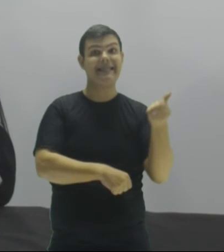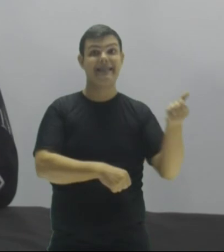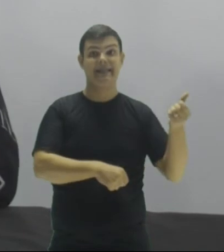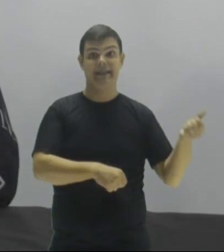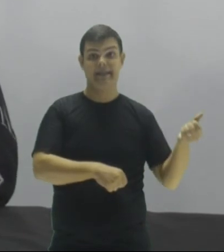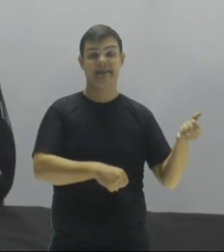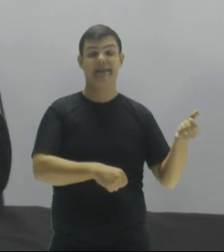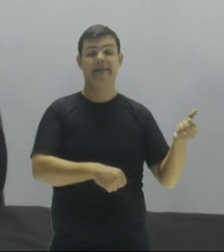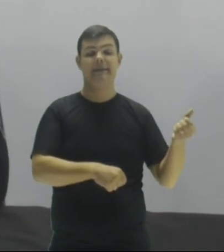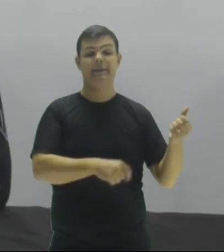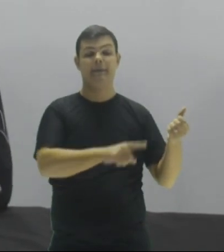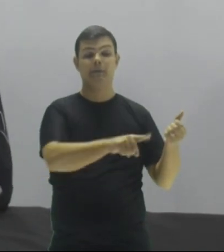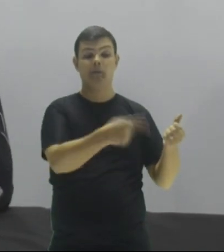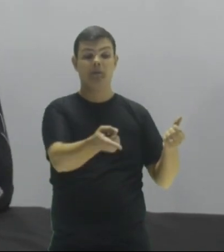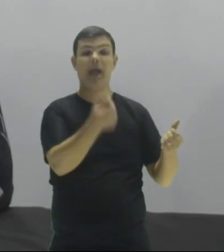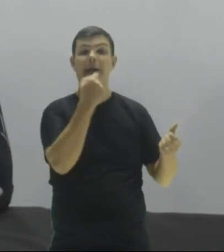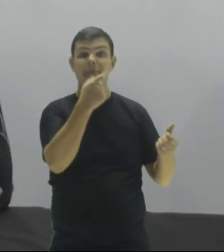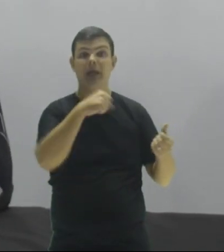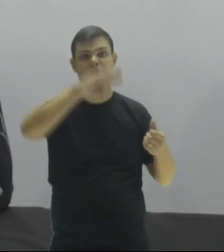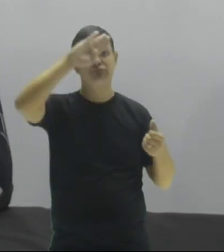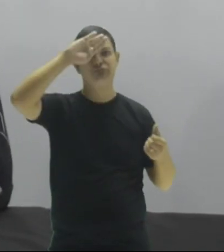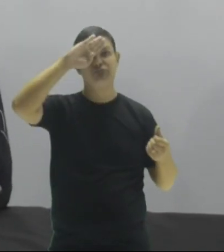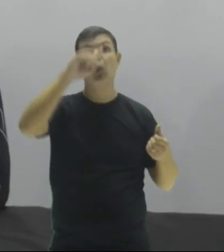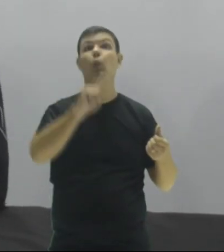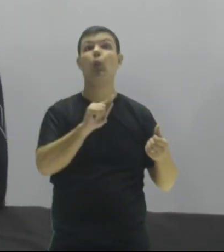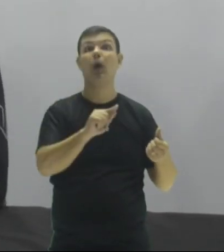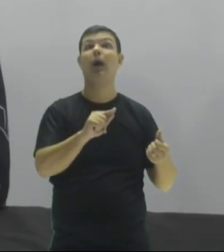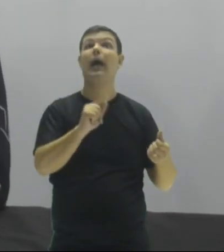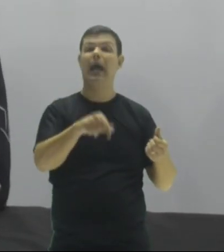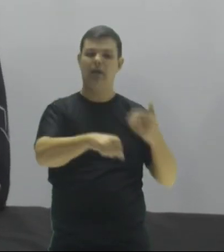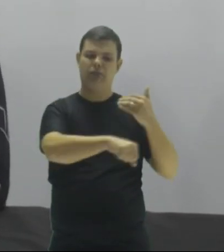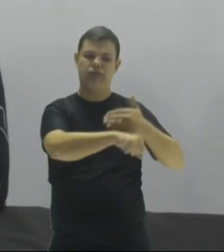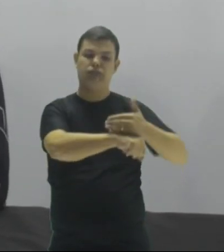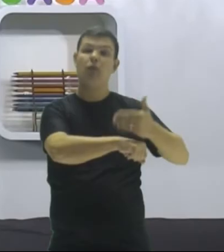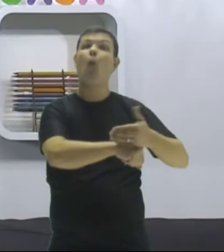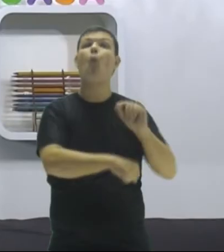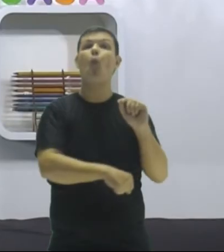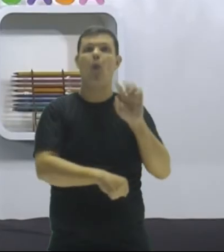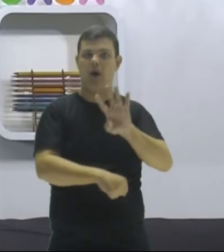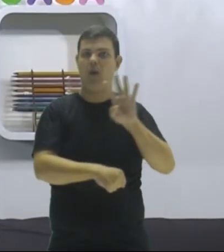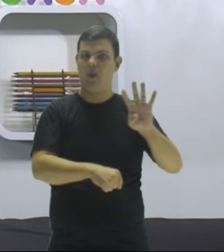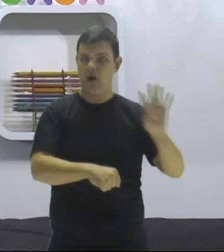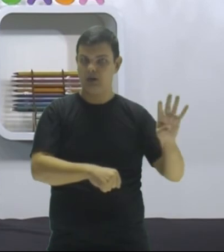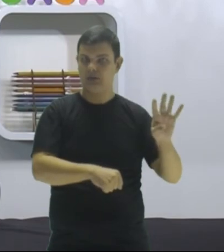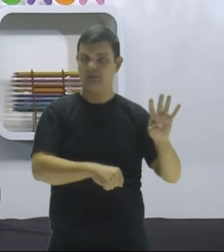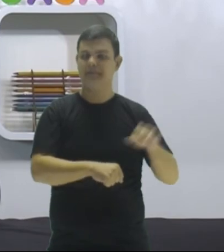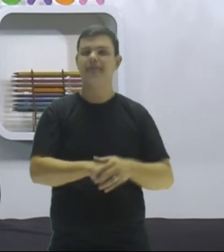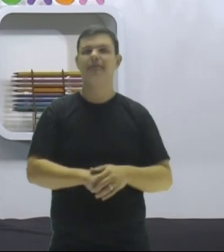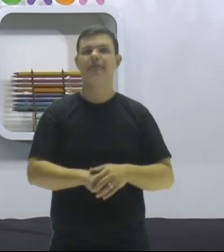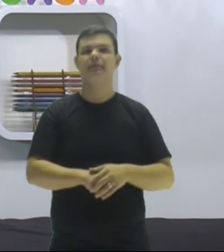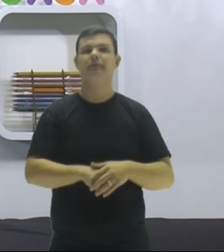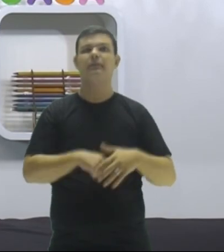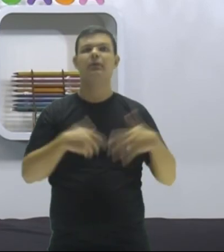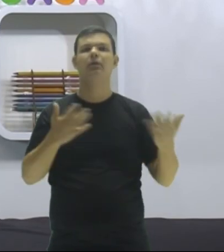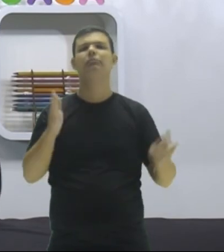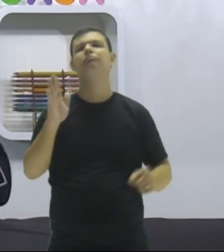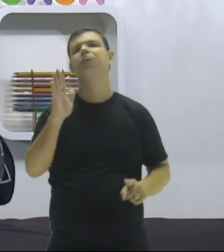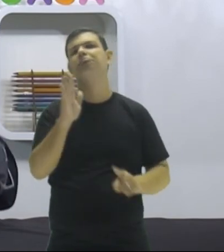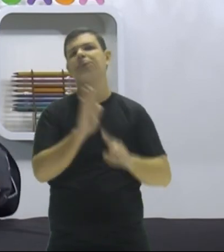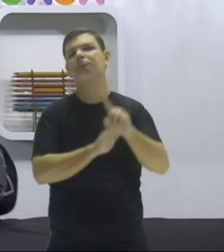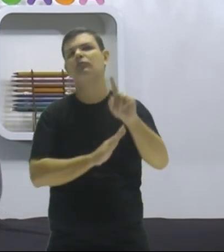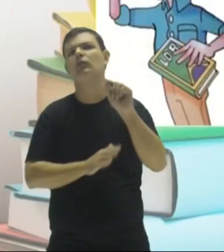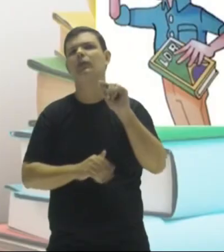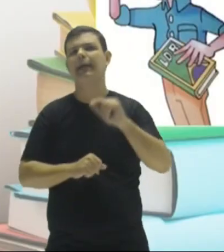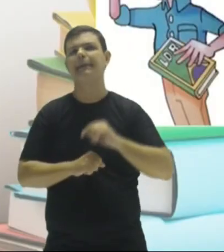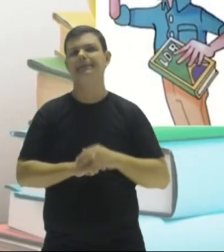tá? E o antitérmico é tomado de quatro em quatro horas, tá? O que é acontece? A minha pergunta diz